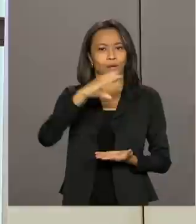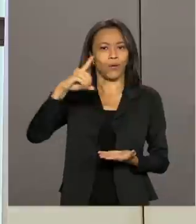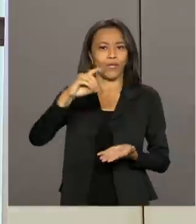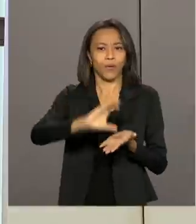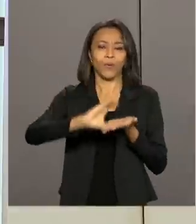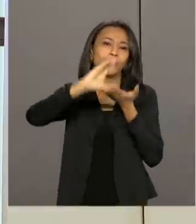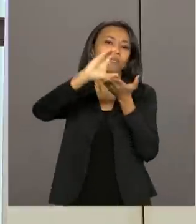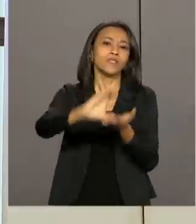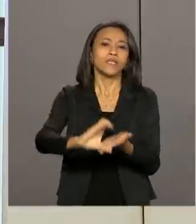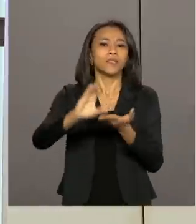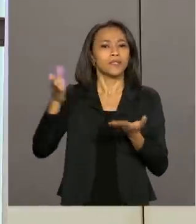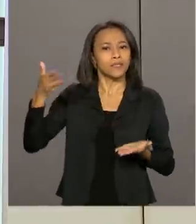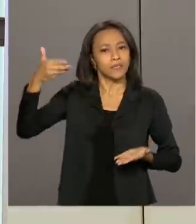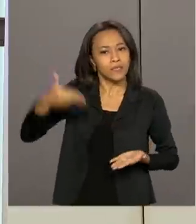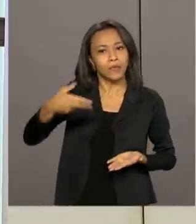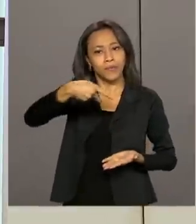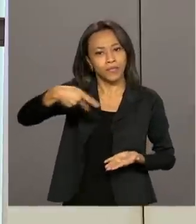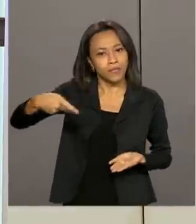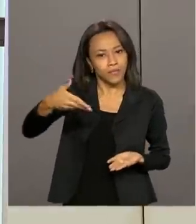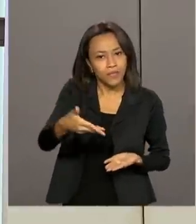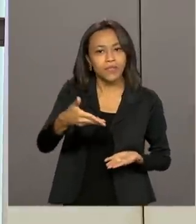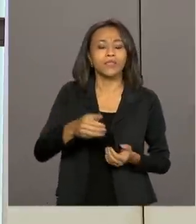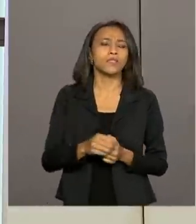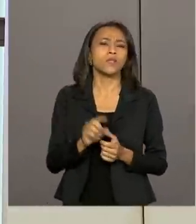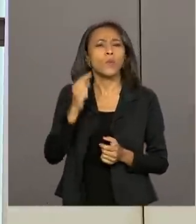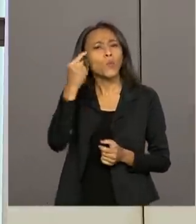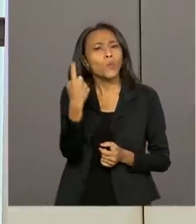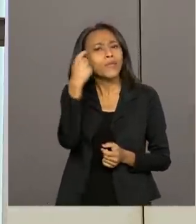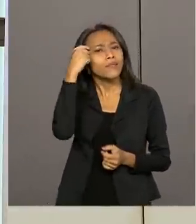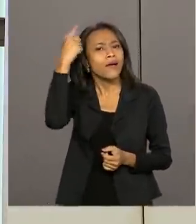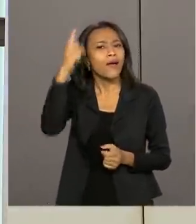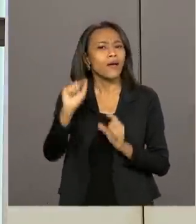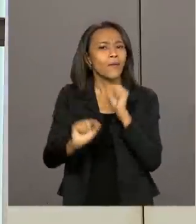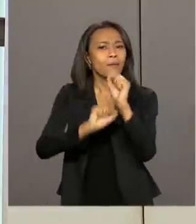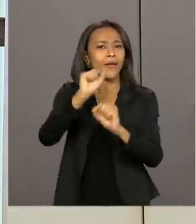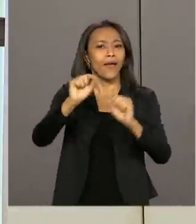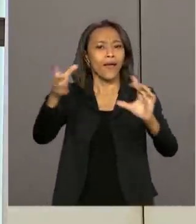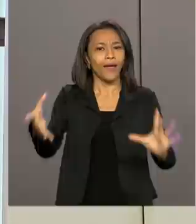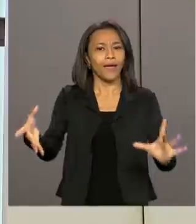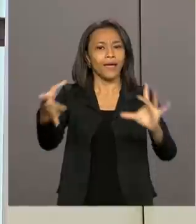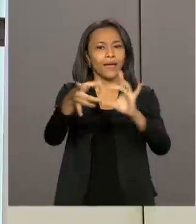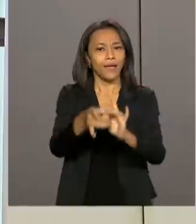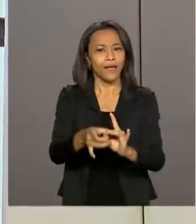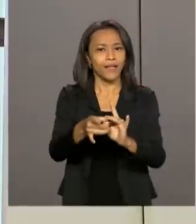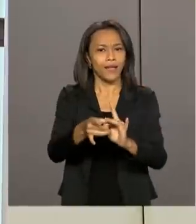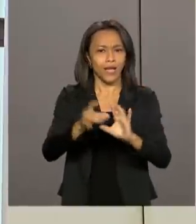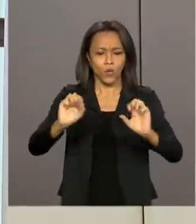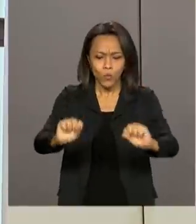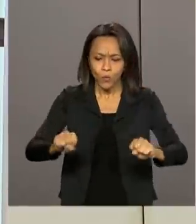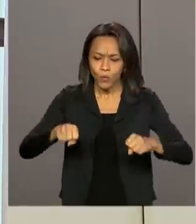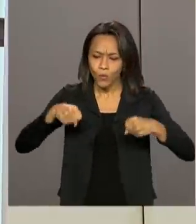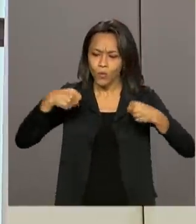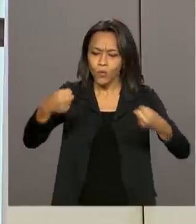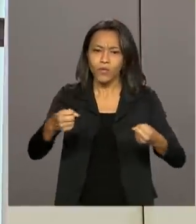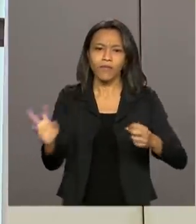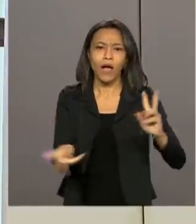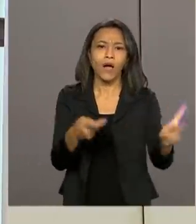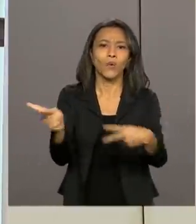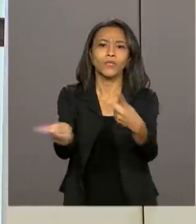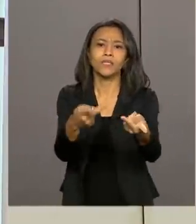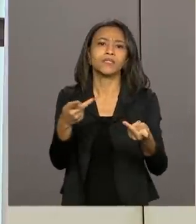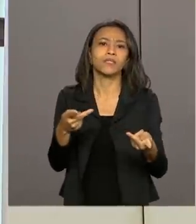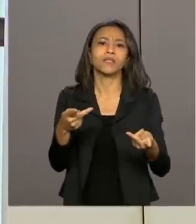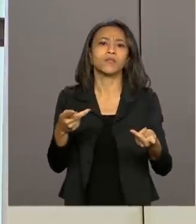Conselho Nacional da Amazônia Legal, uma das ideias foi integrar esforços que estavam acontecendo em outros